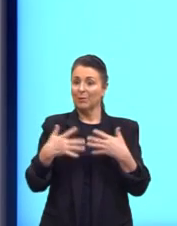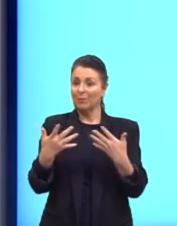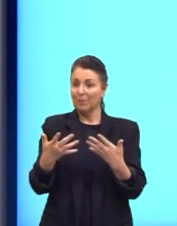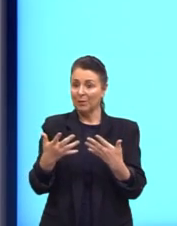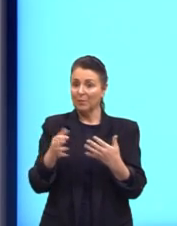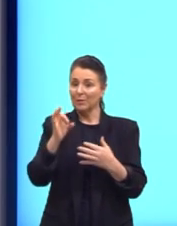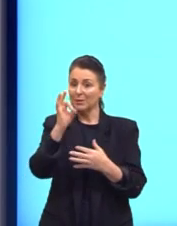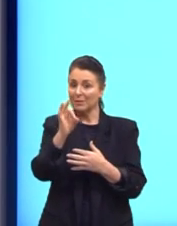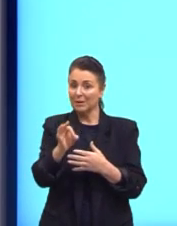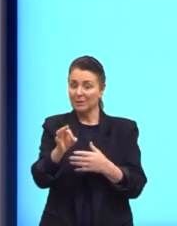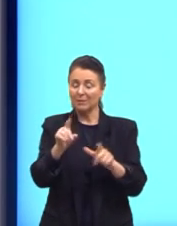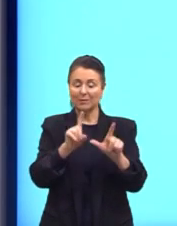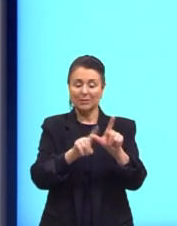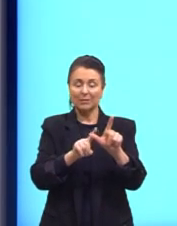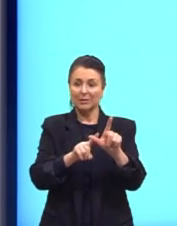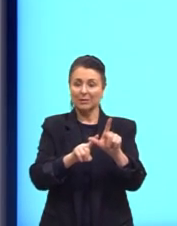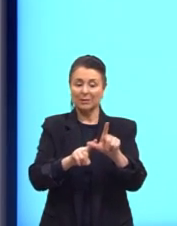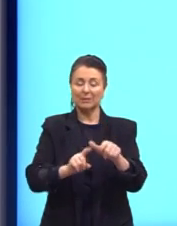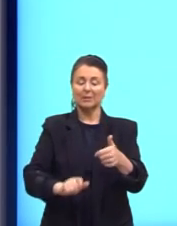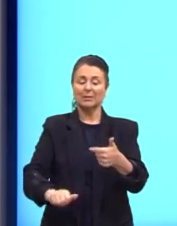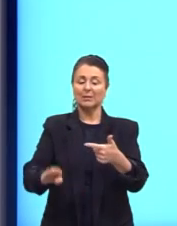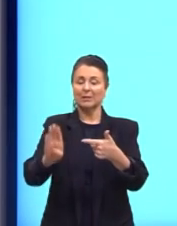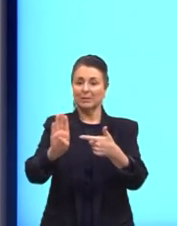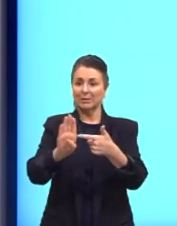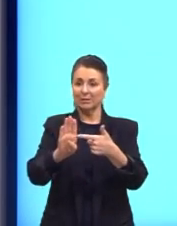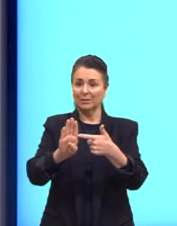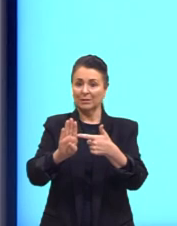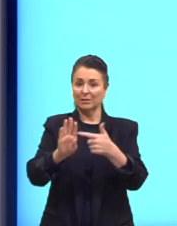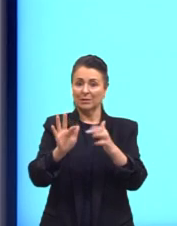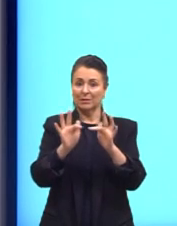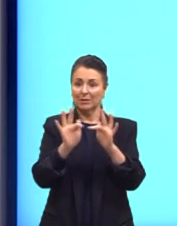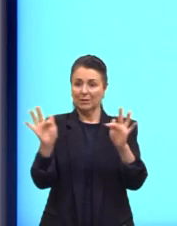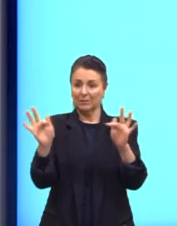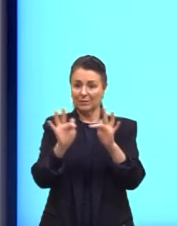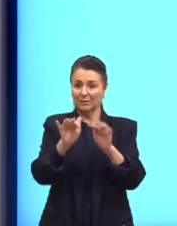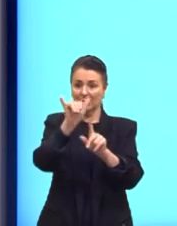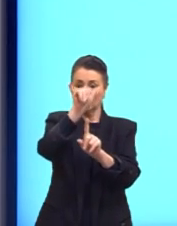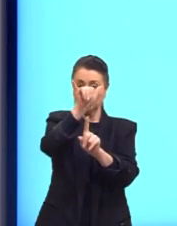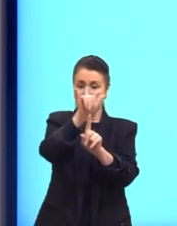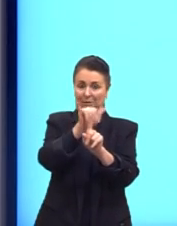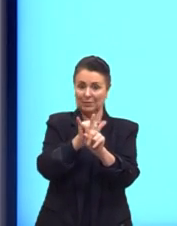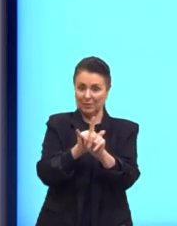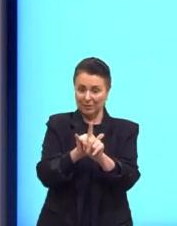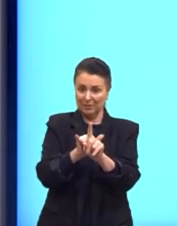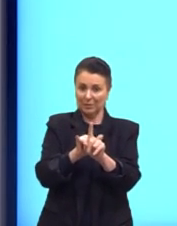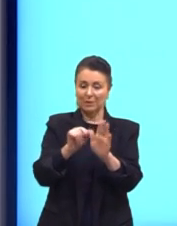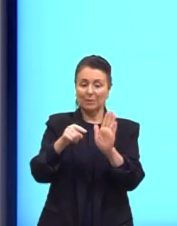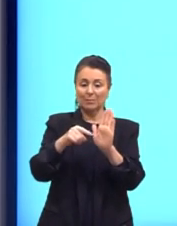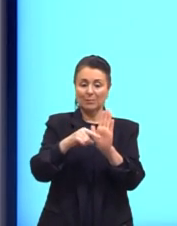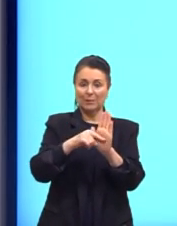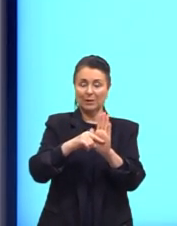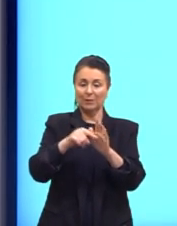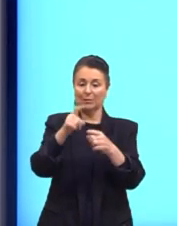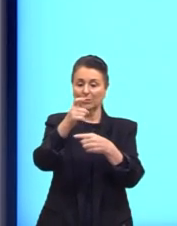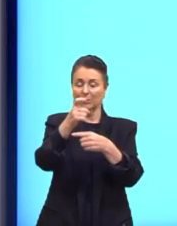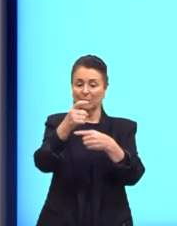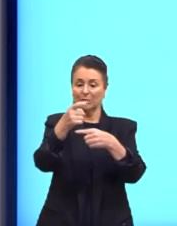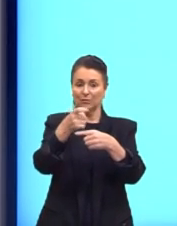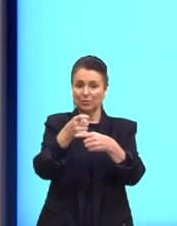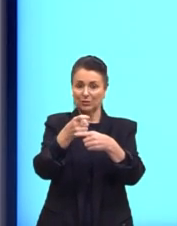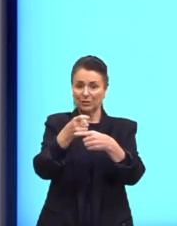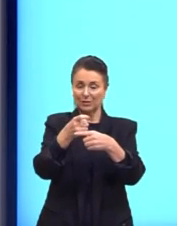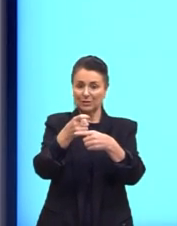alternativa a letra B. Então, a função Y é igual a menos X sobre 10